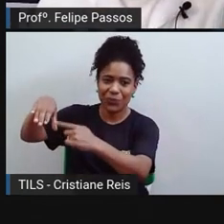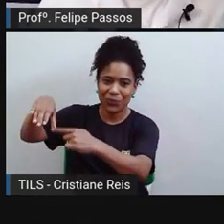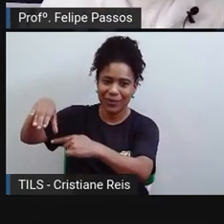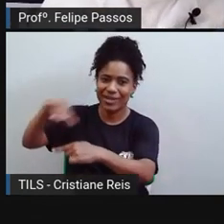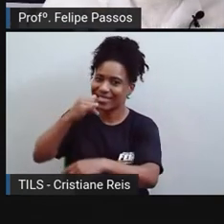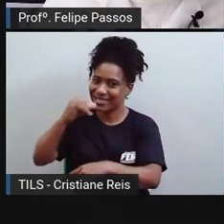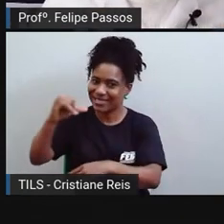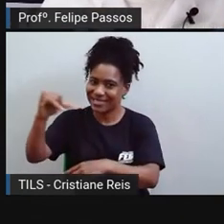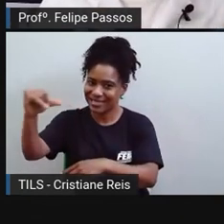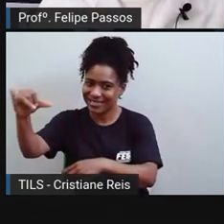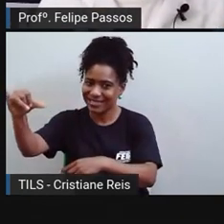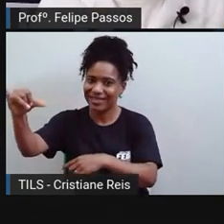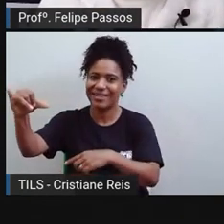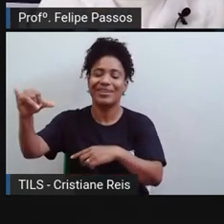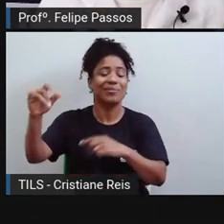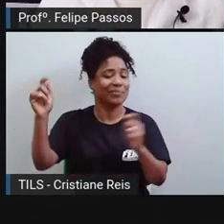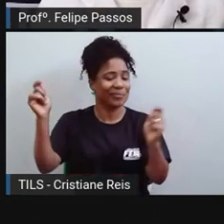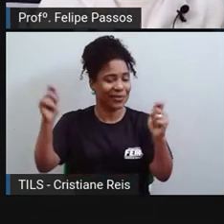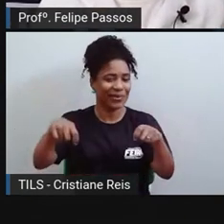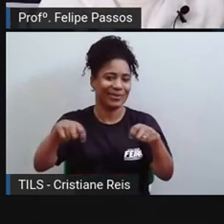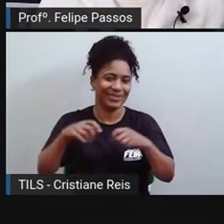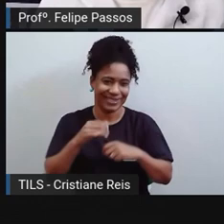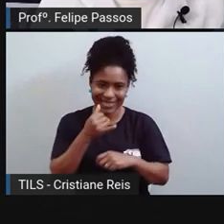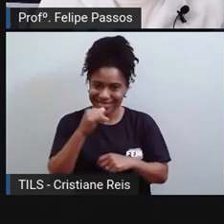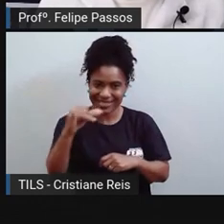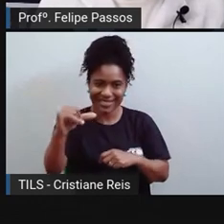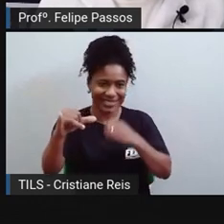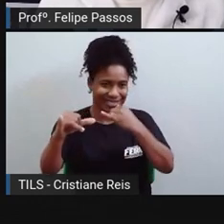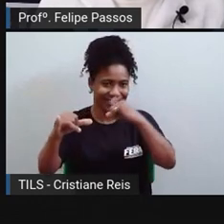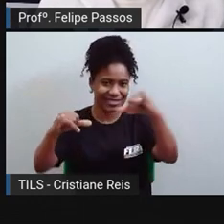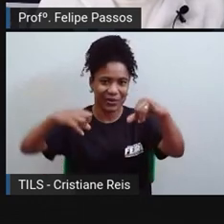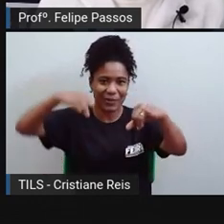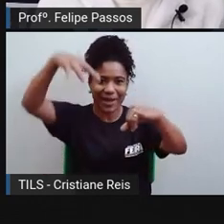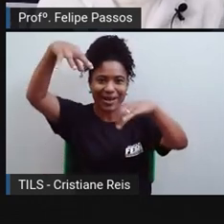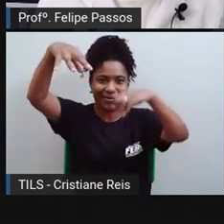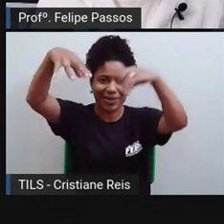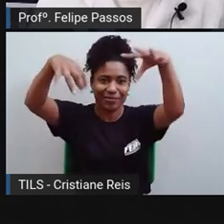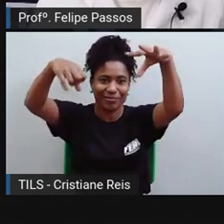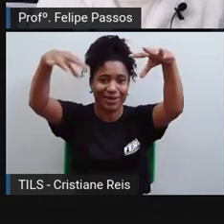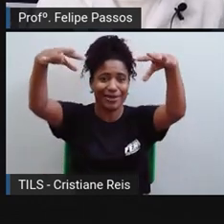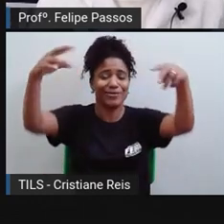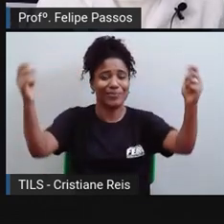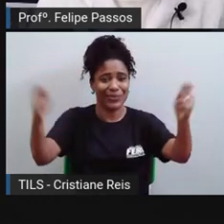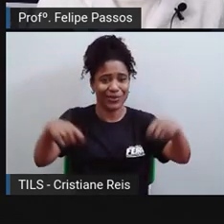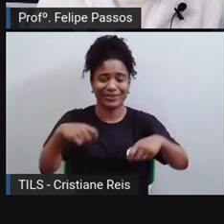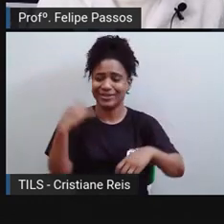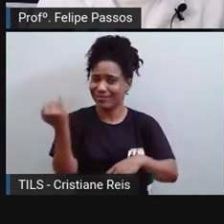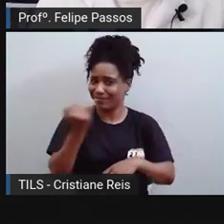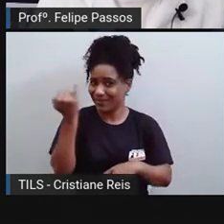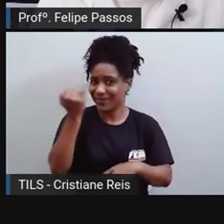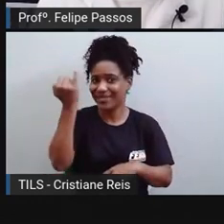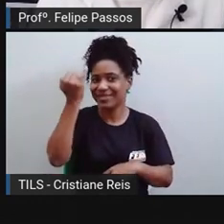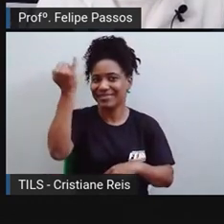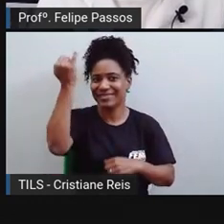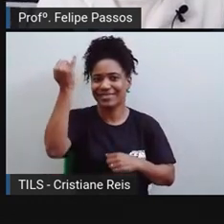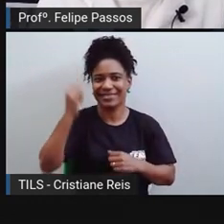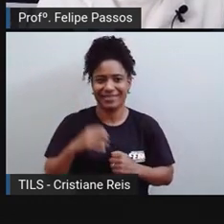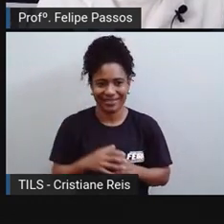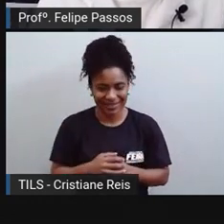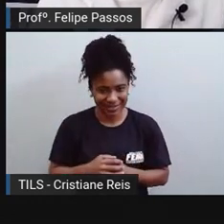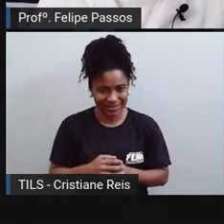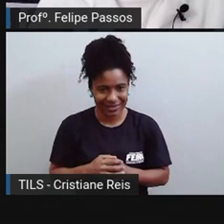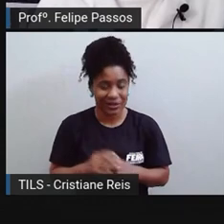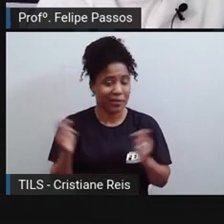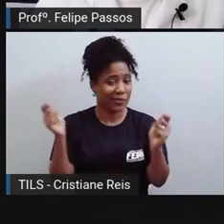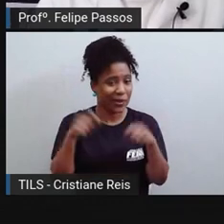as hélices giram para o outro lado e também geram energia elétrica. Então, olha que legal, o mar está em movimento o tempo todo. A poderia estar explorando isso.